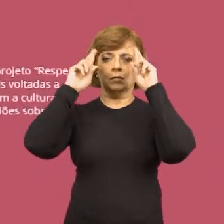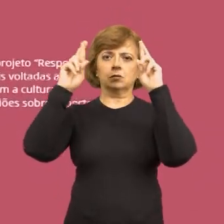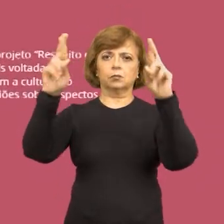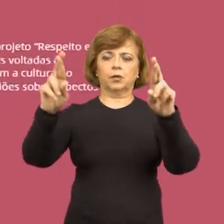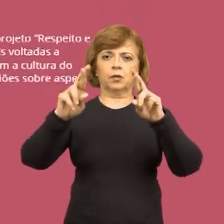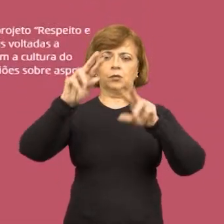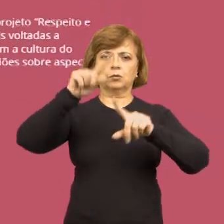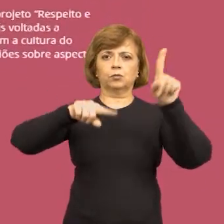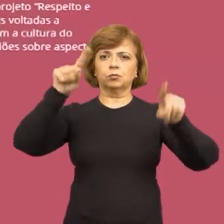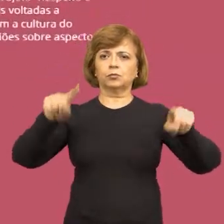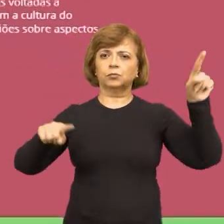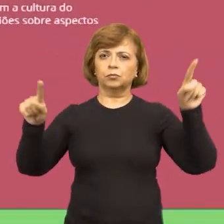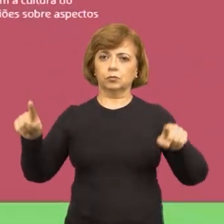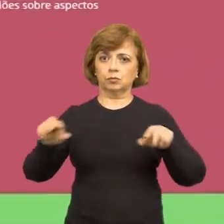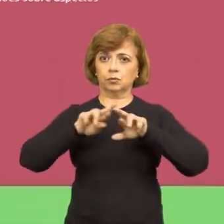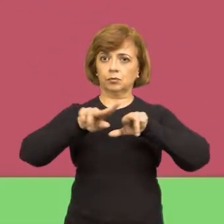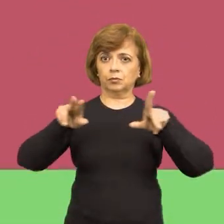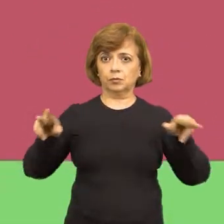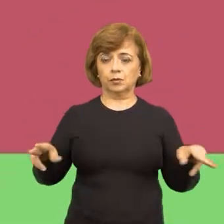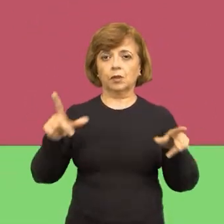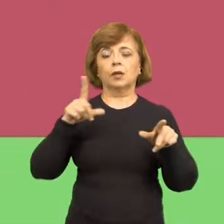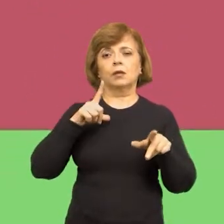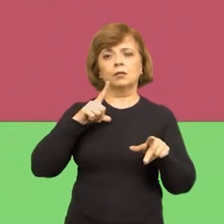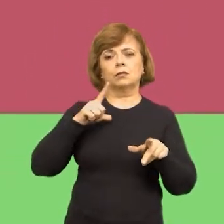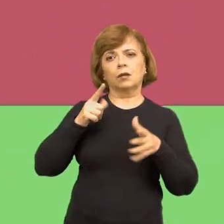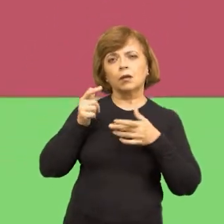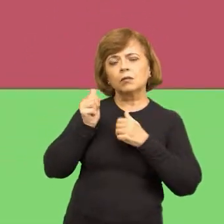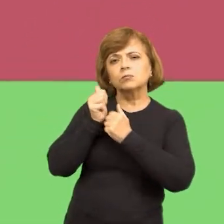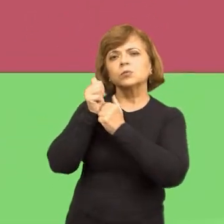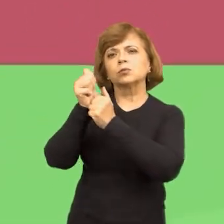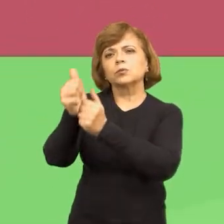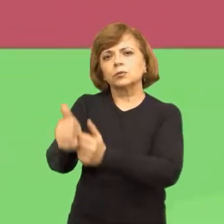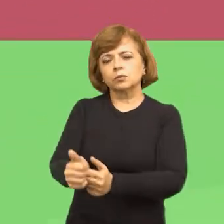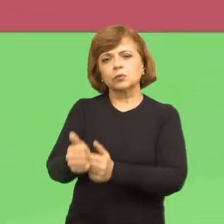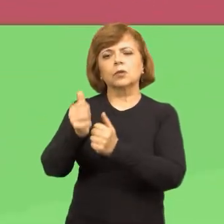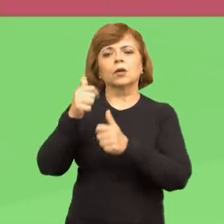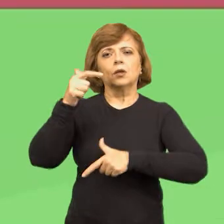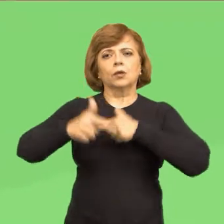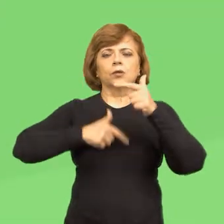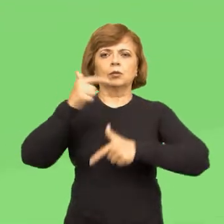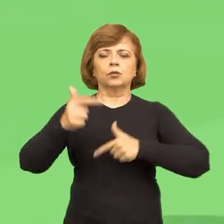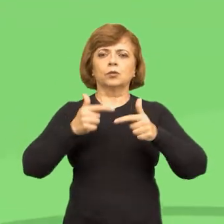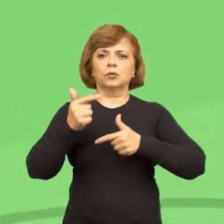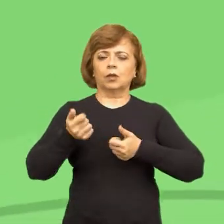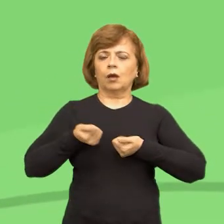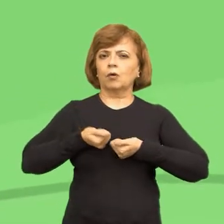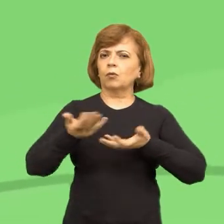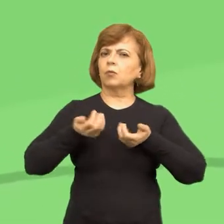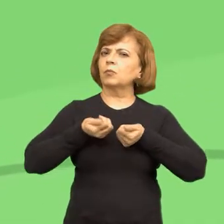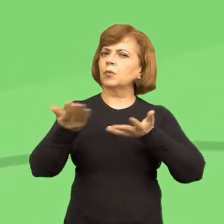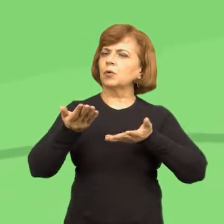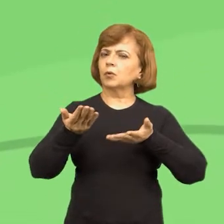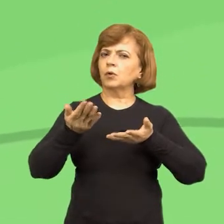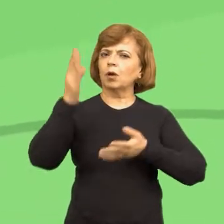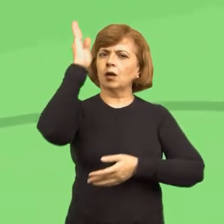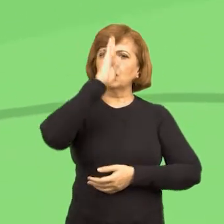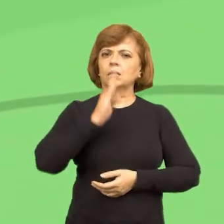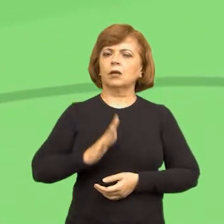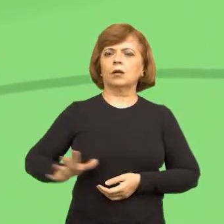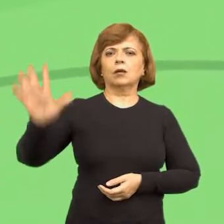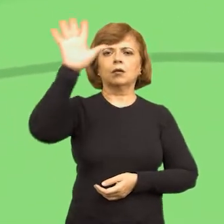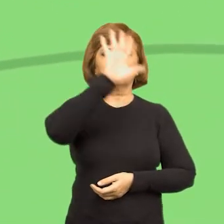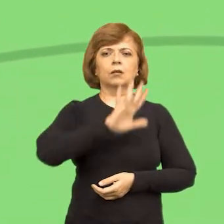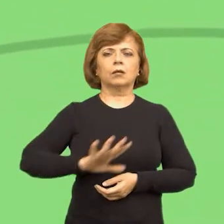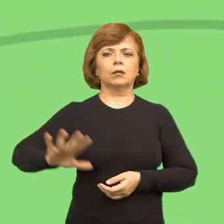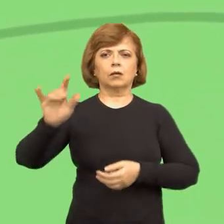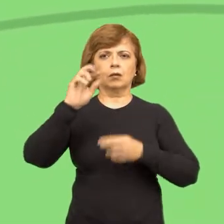que abrange um conjunto de iniciativas voltadas a contribuir com a promoção do respeito, em âmbito nacional, à